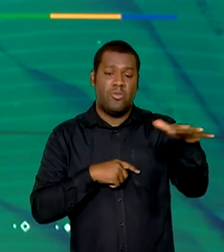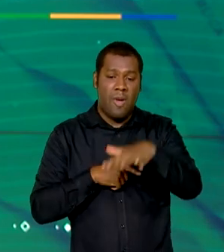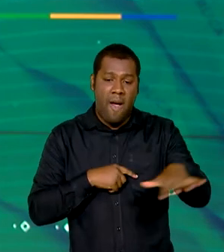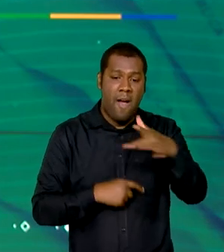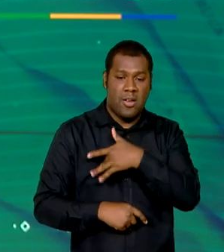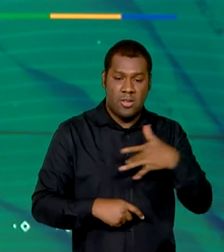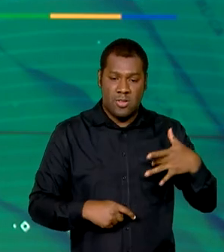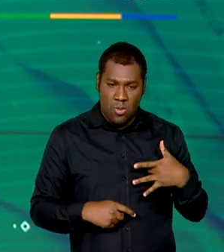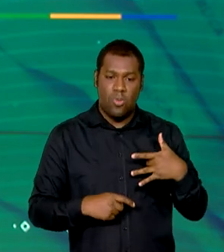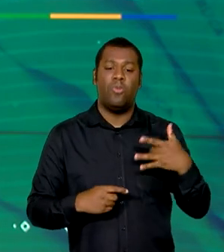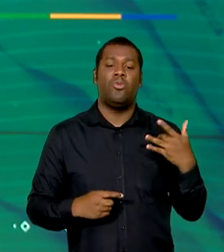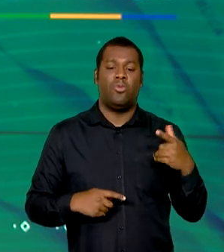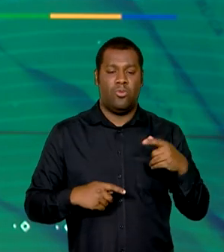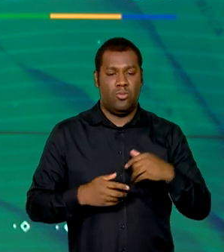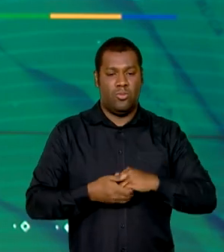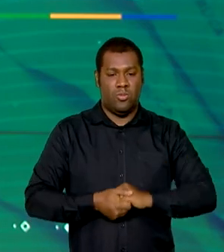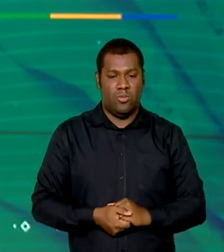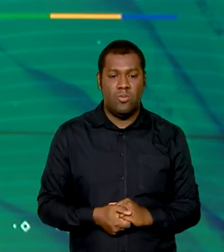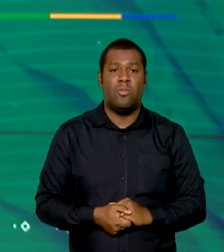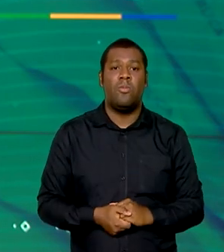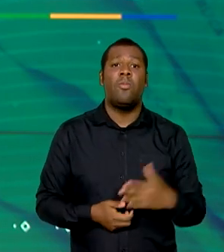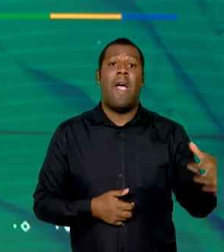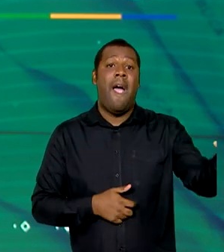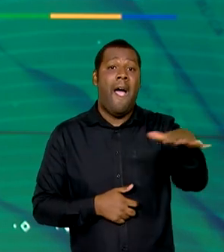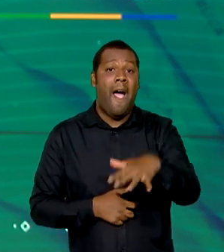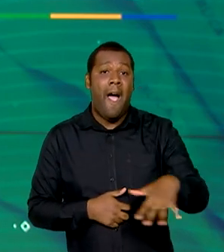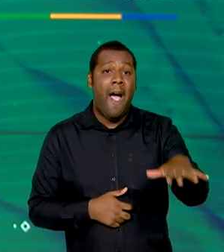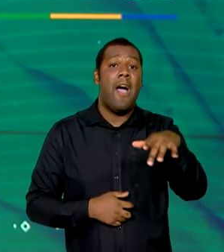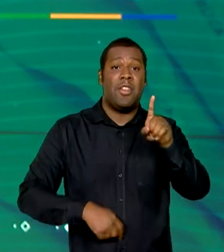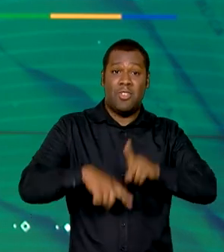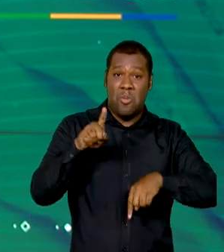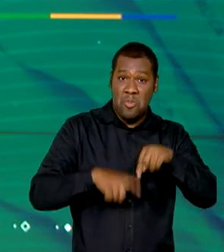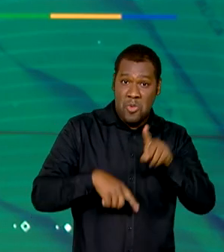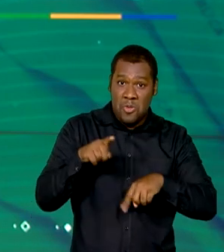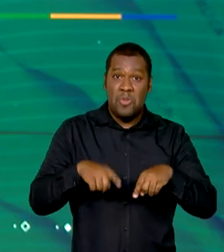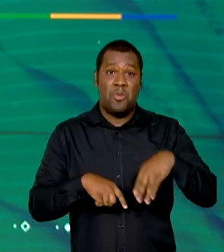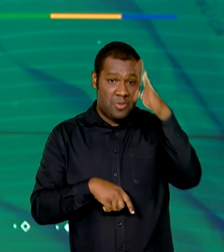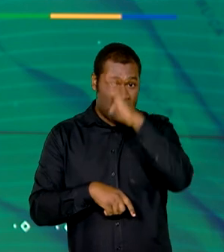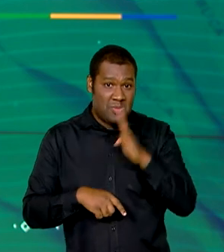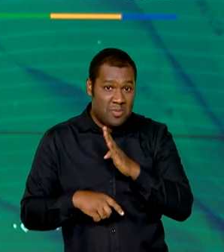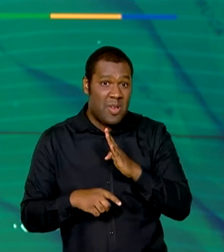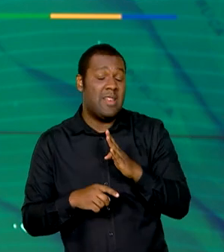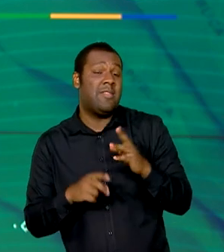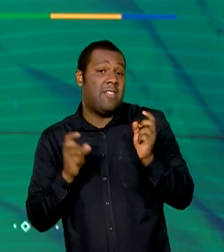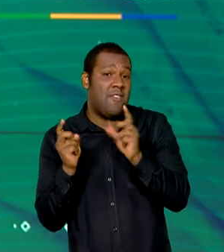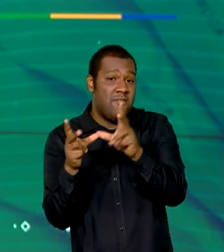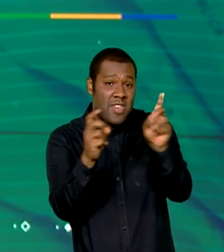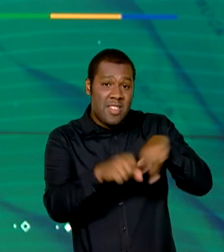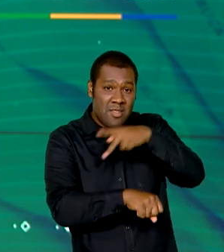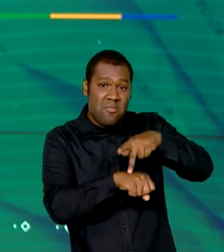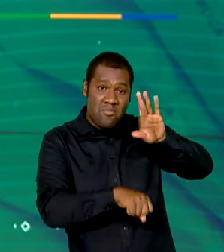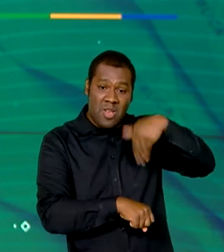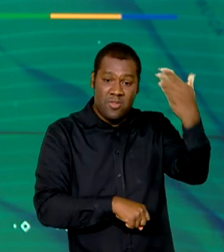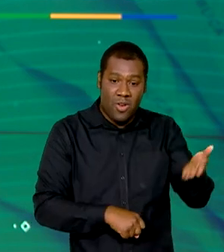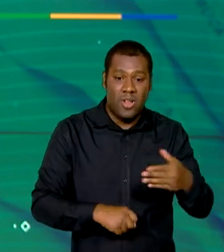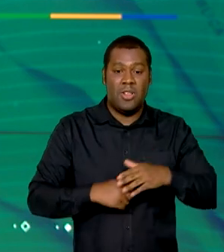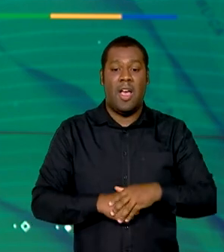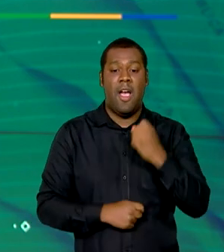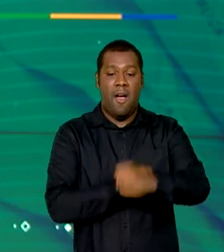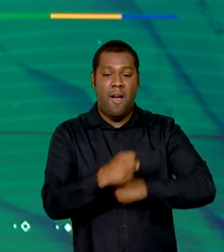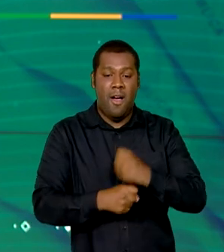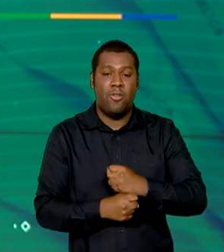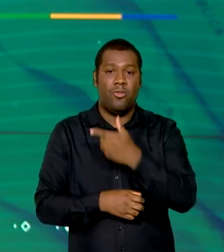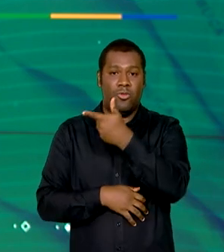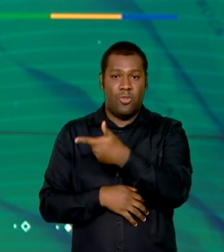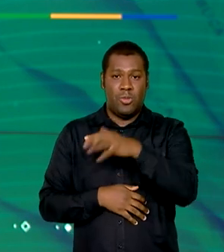Mais mercados e produtos brasileiros vendidos ao exterior. Desde o começo de 2023, o governo conseguiu